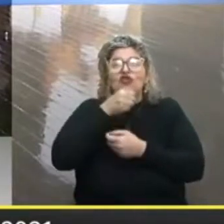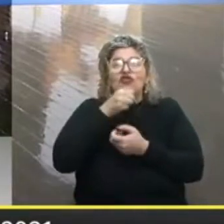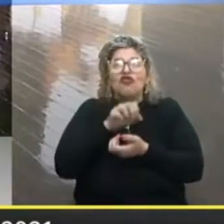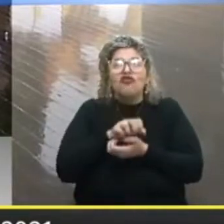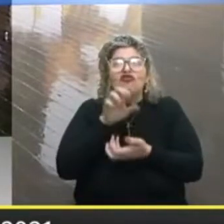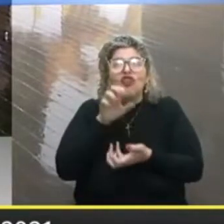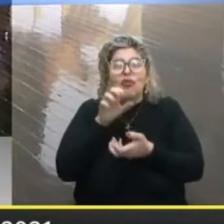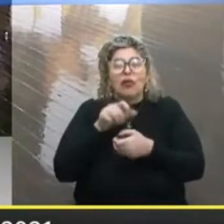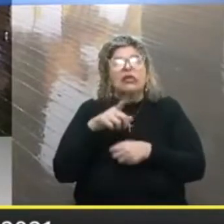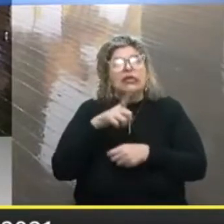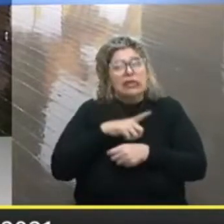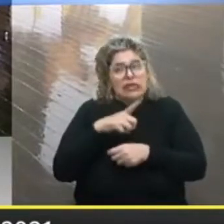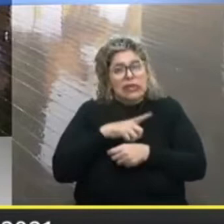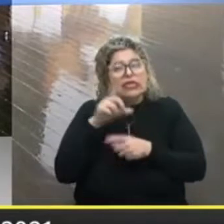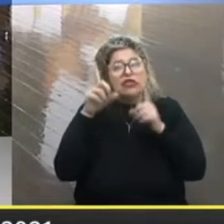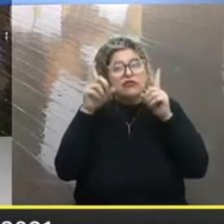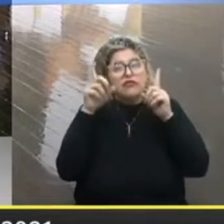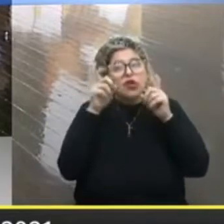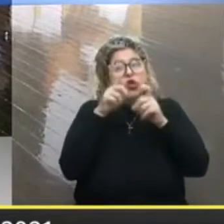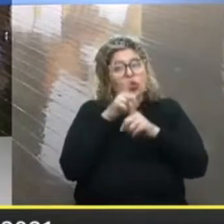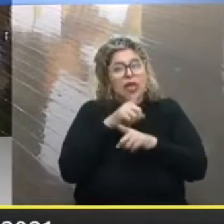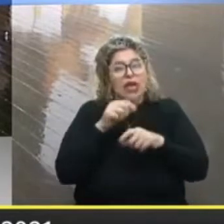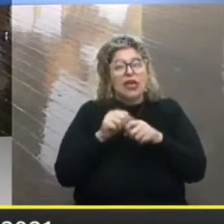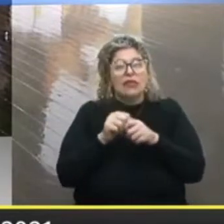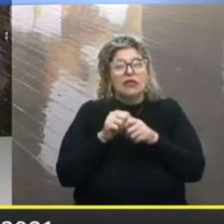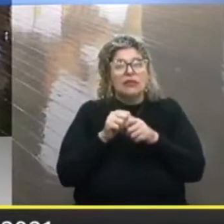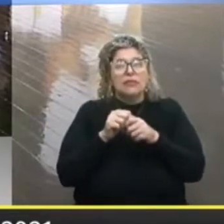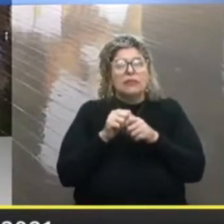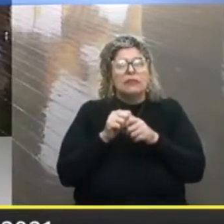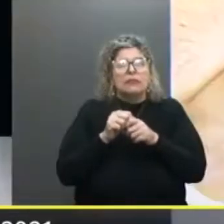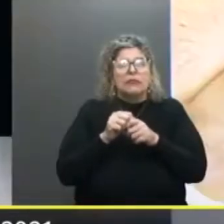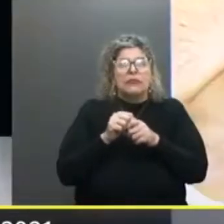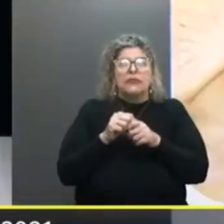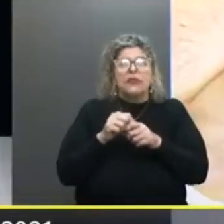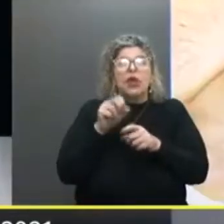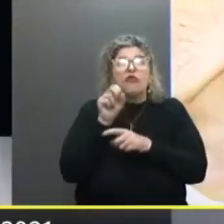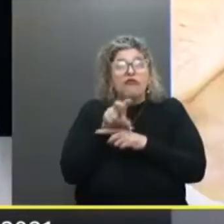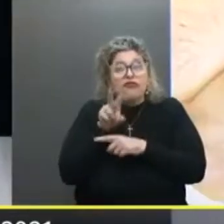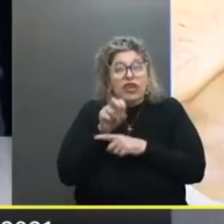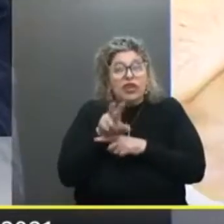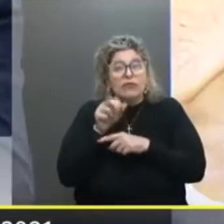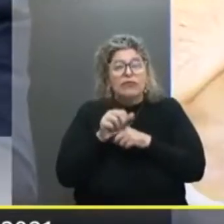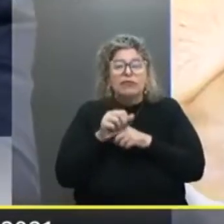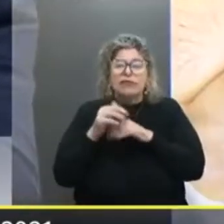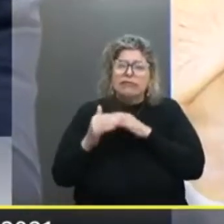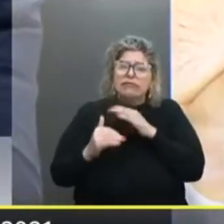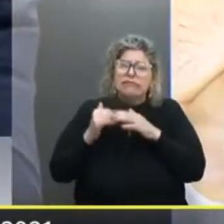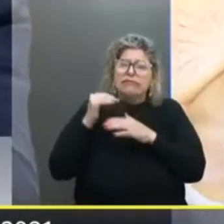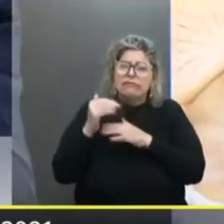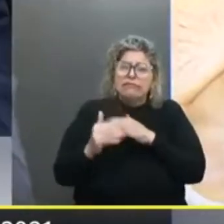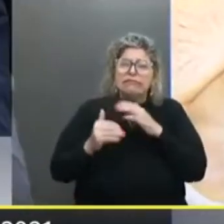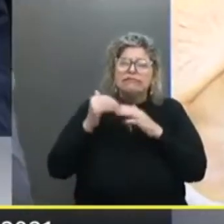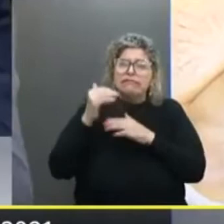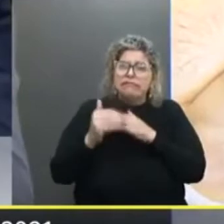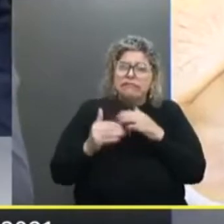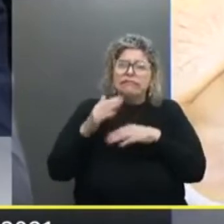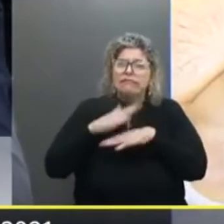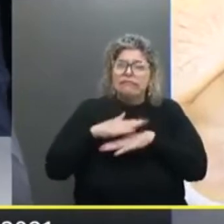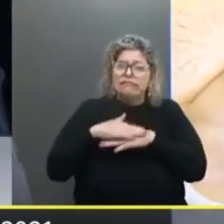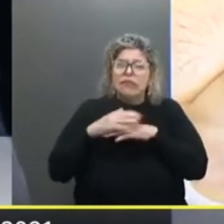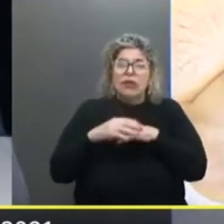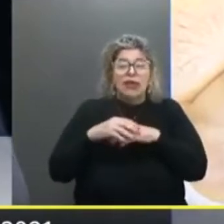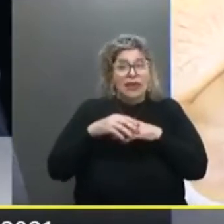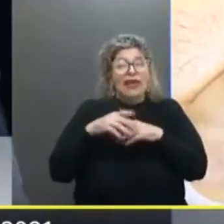os velhinhos E tal Tinham mais dificuldade Com o verso Só que o tempo Vai evoluindo A gente começou A